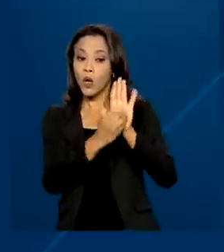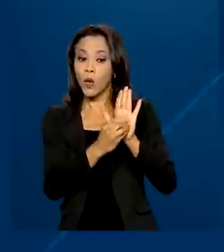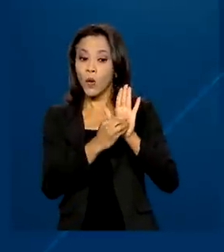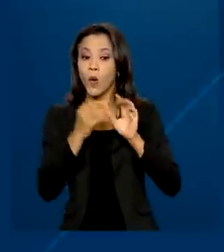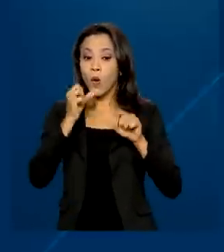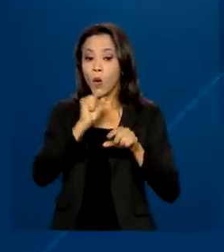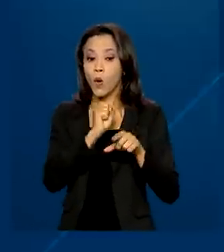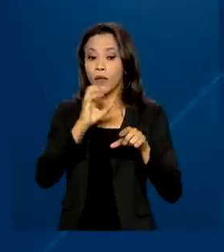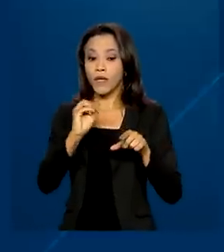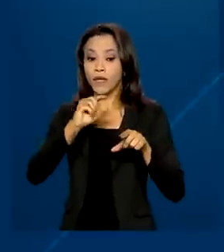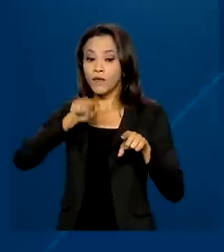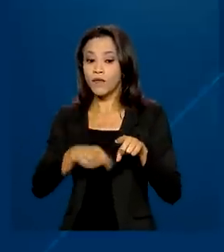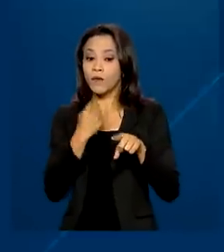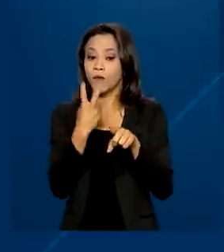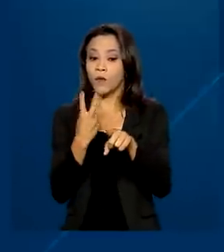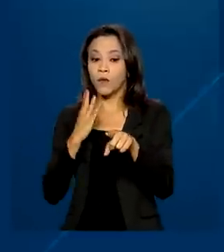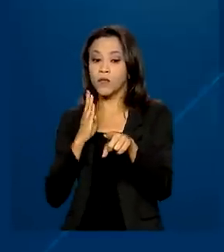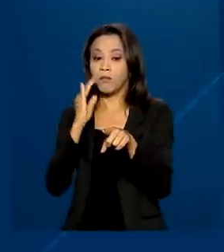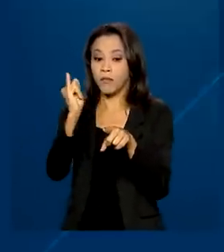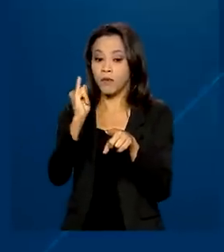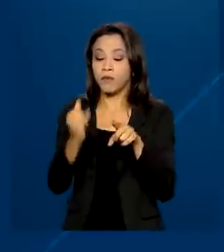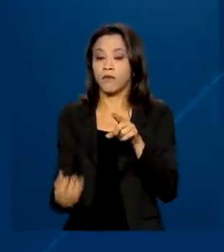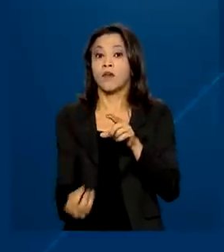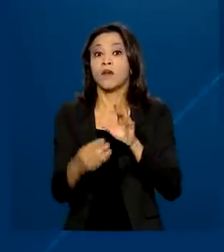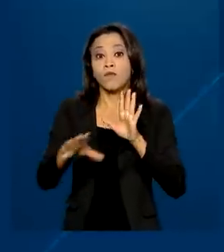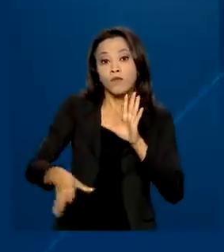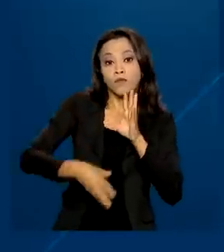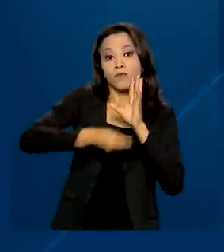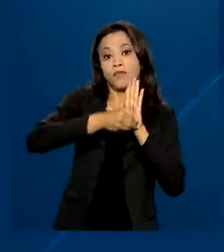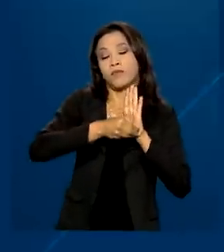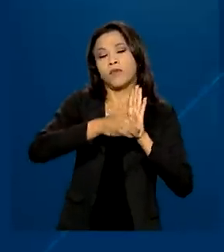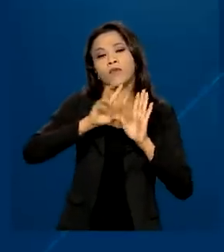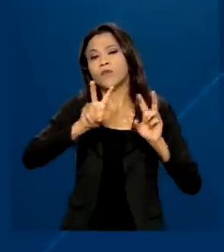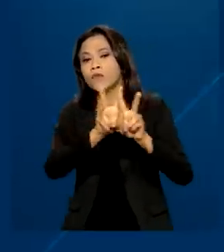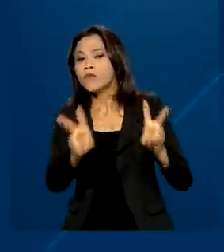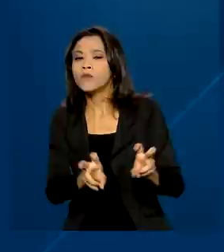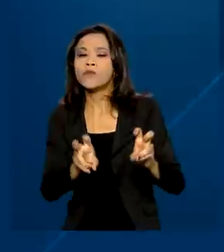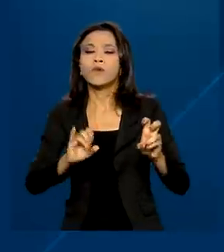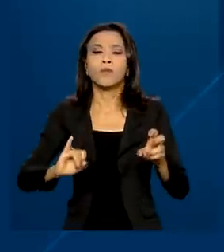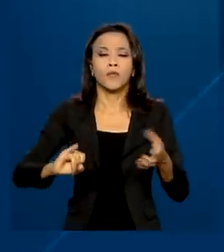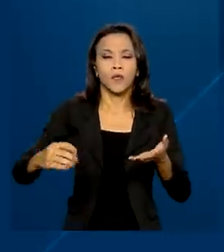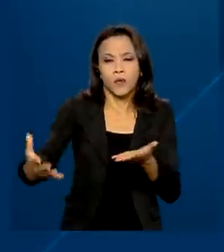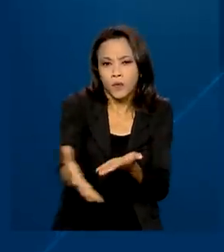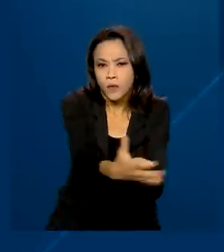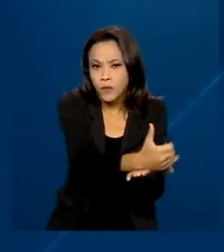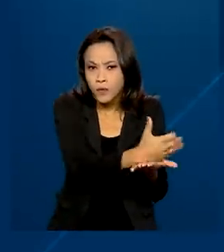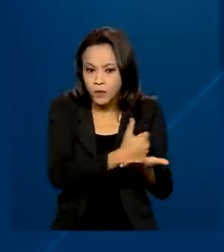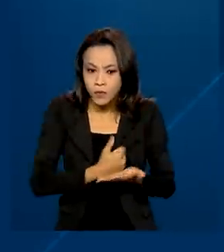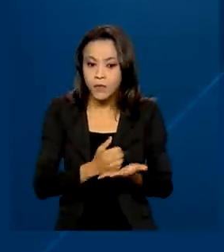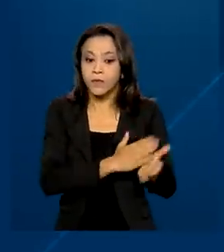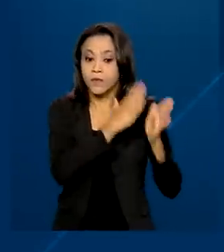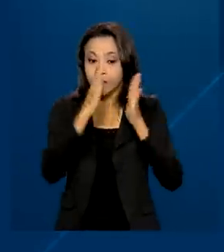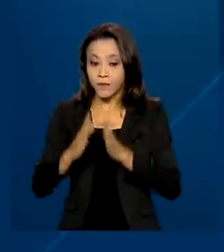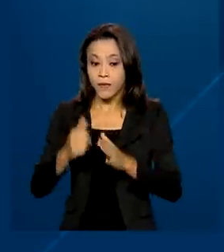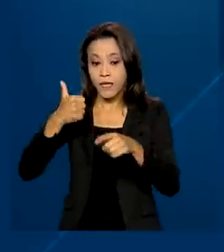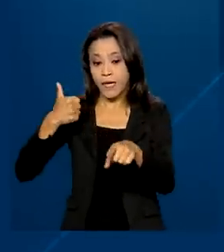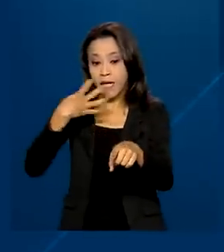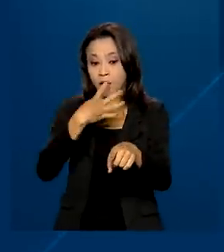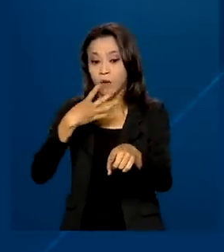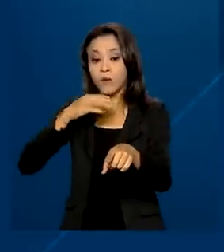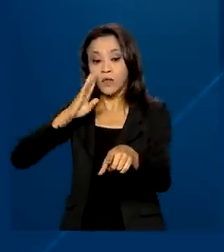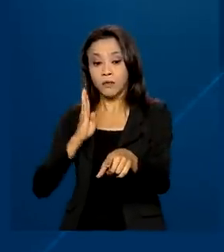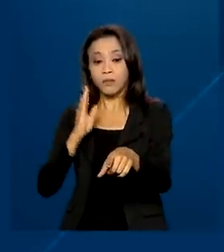80,2 bilhões de reais adicionais de incentivos tributários e R 14,2 bilhões para